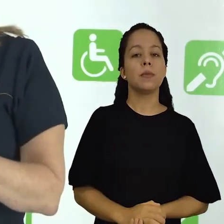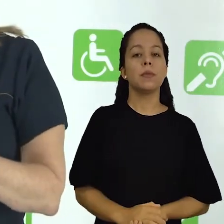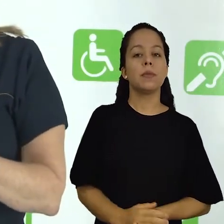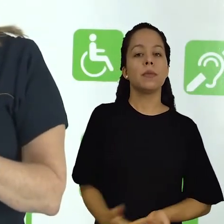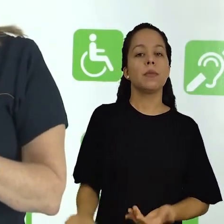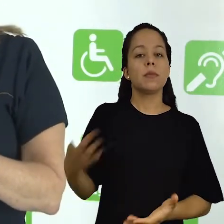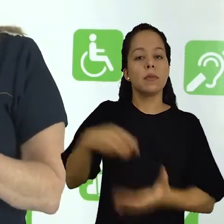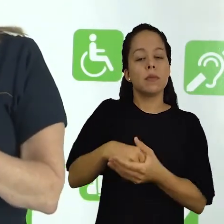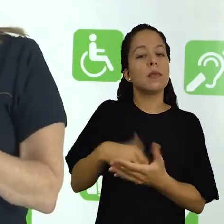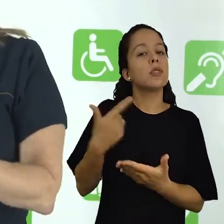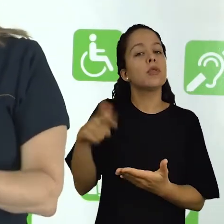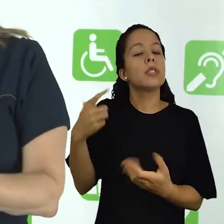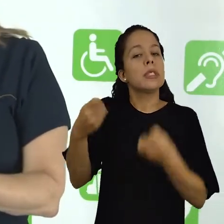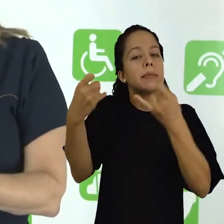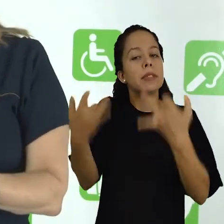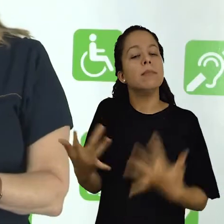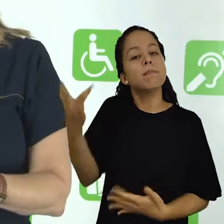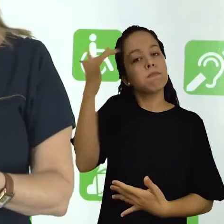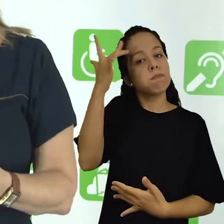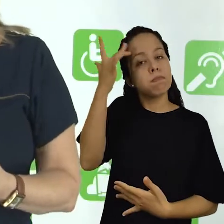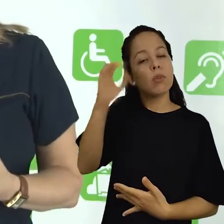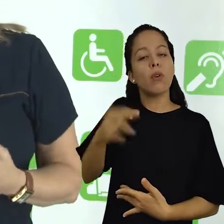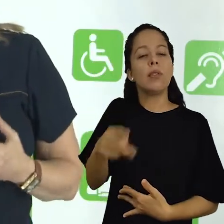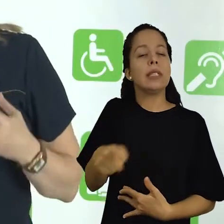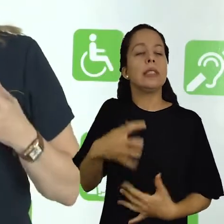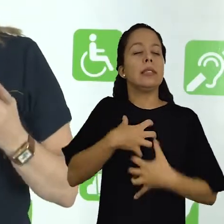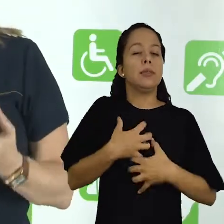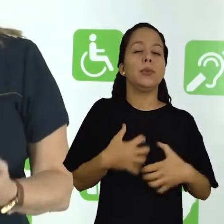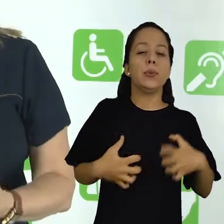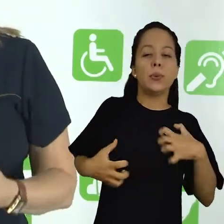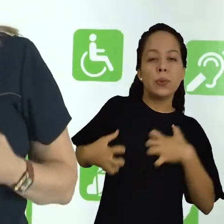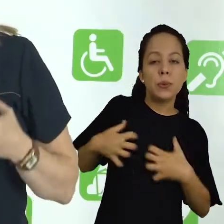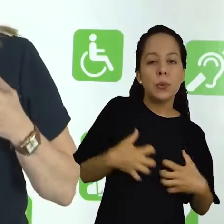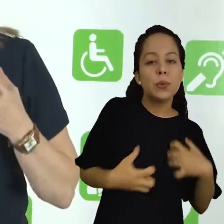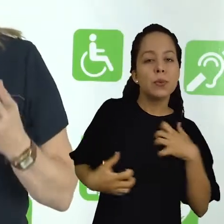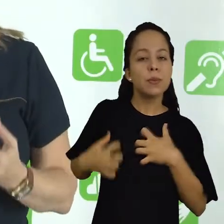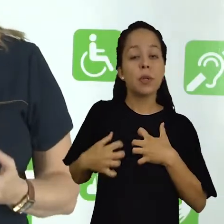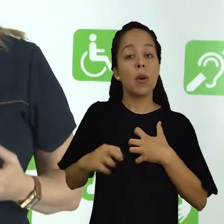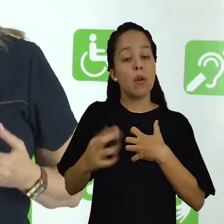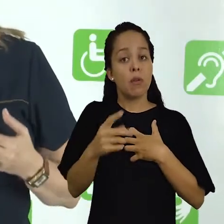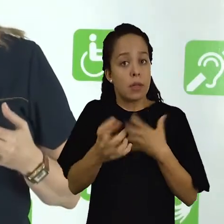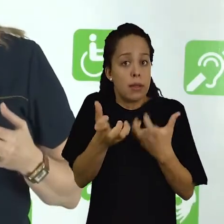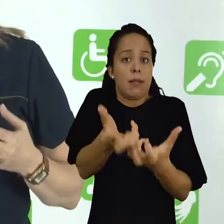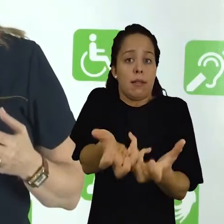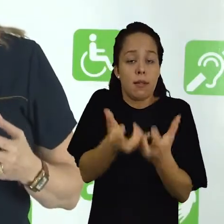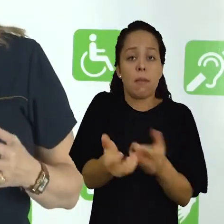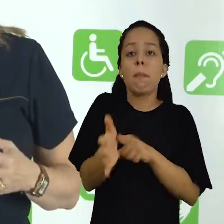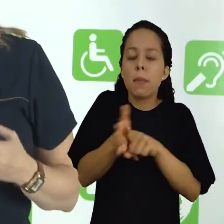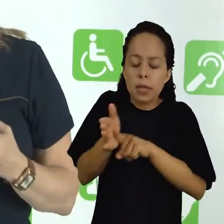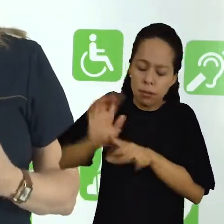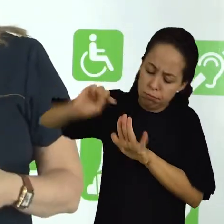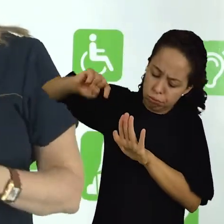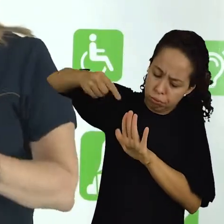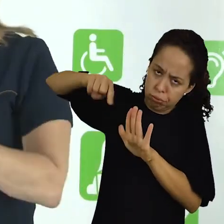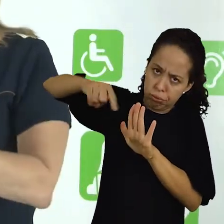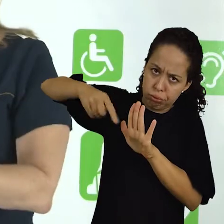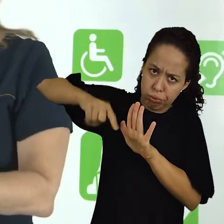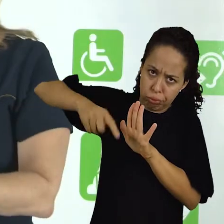explicação satisfatória ou então algo que te incomode ou então algo que você